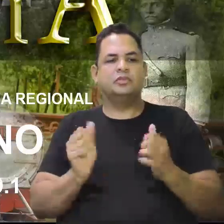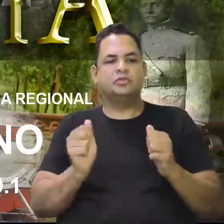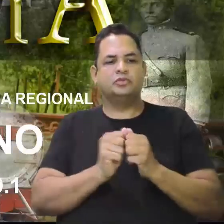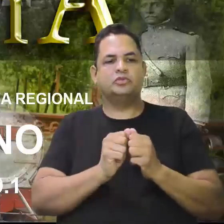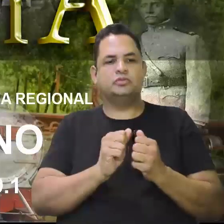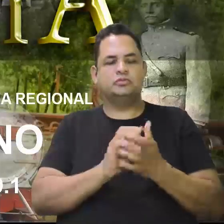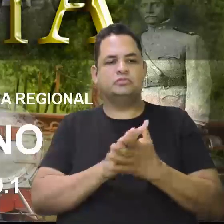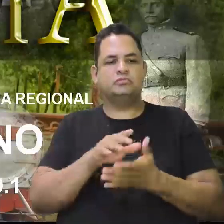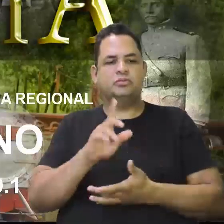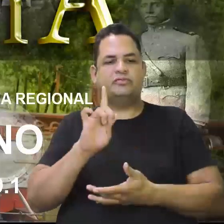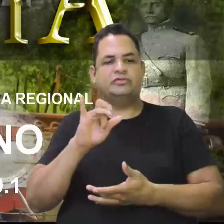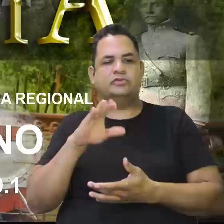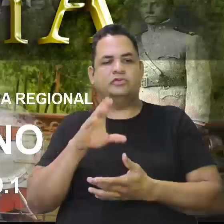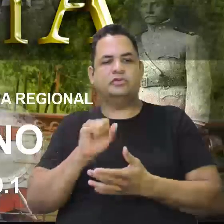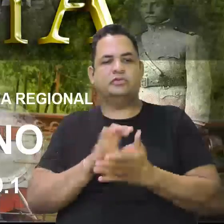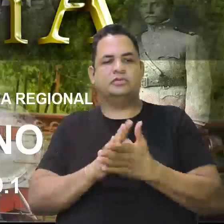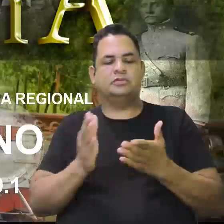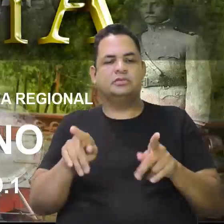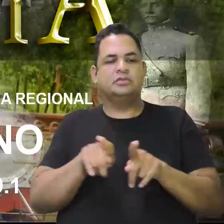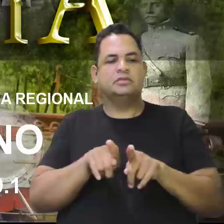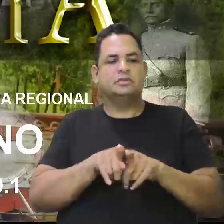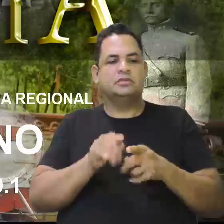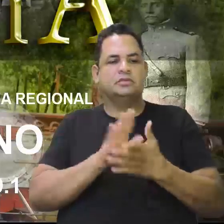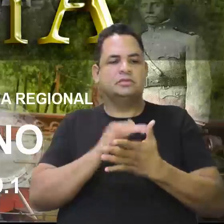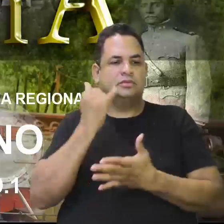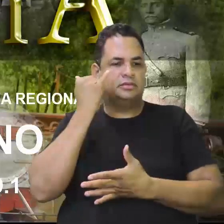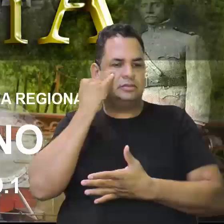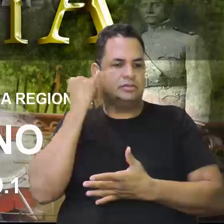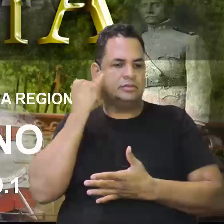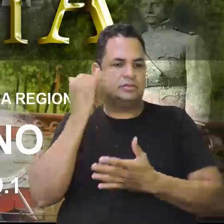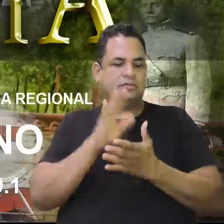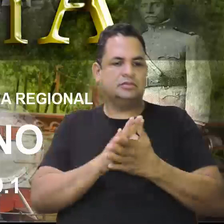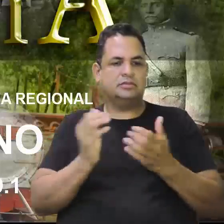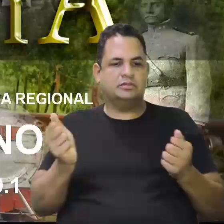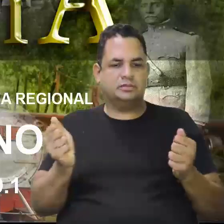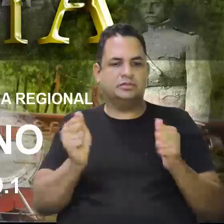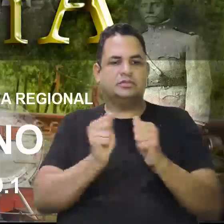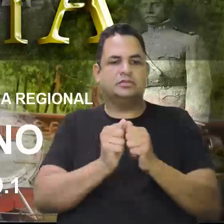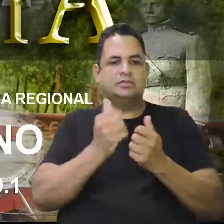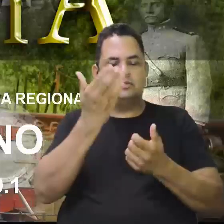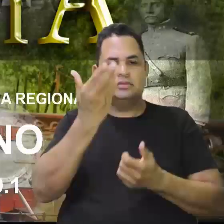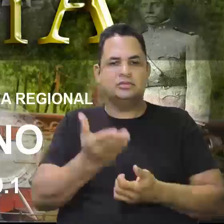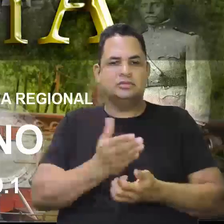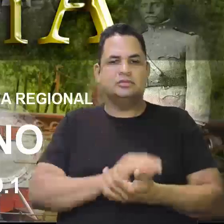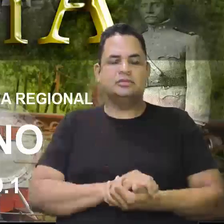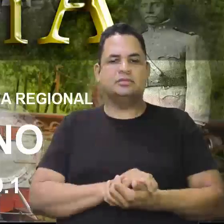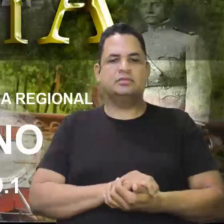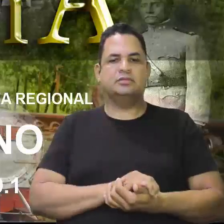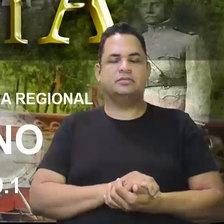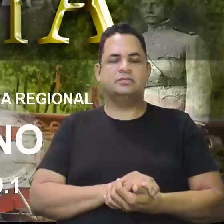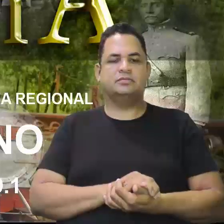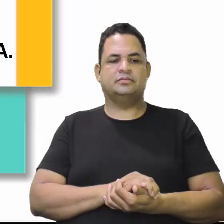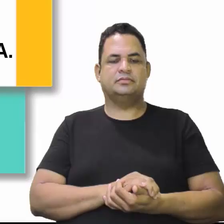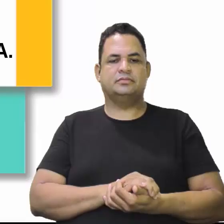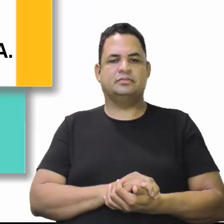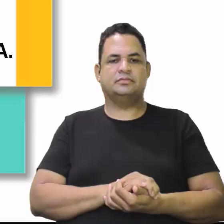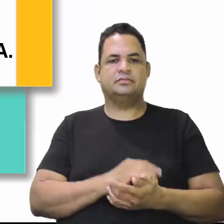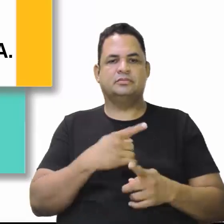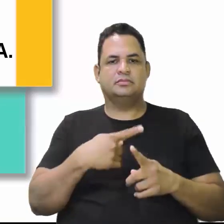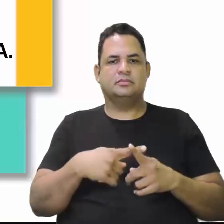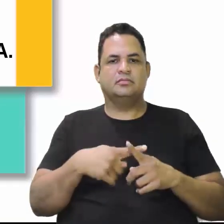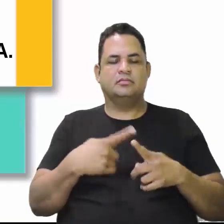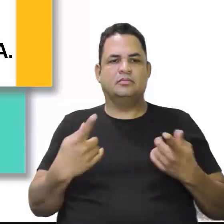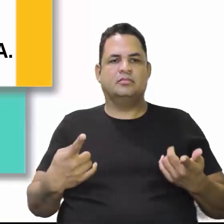Beto aqui, e o professor Sam, nosso intérprete aí, estaremos com vocês, tá certo? Porque